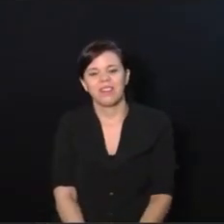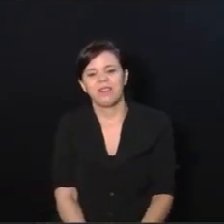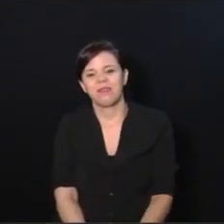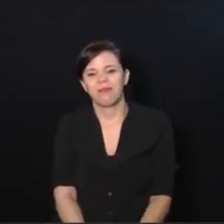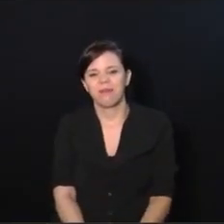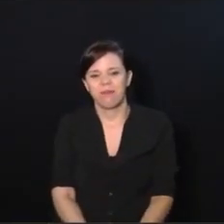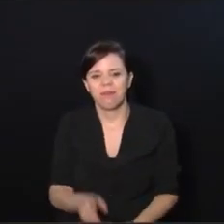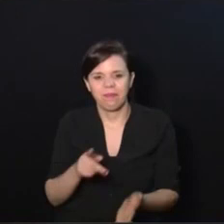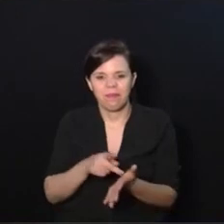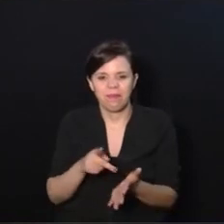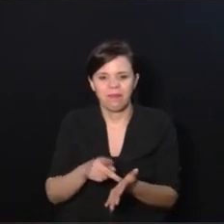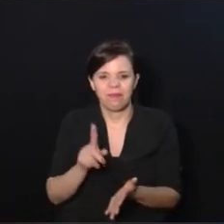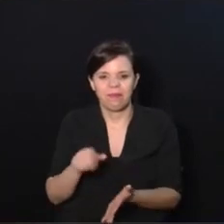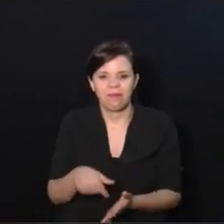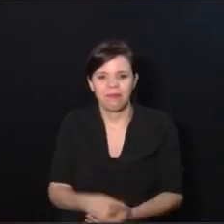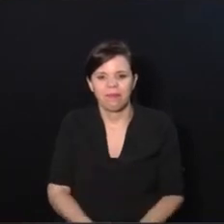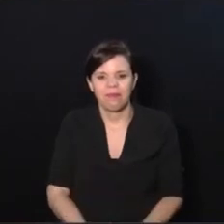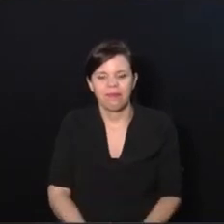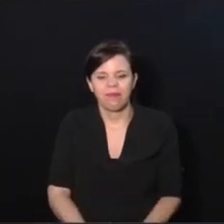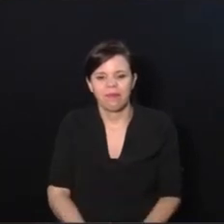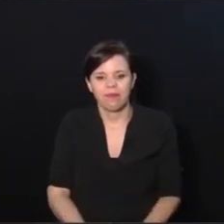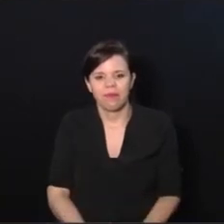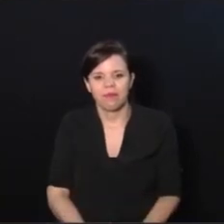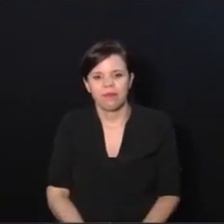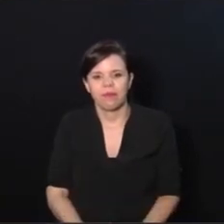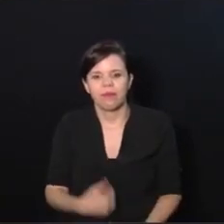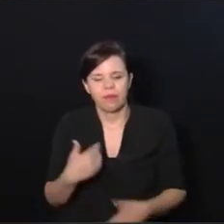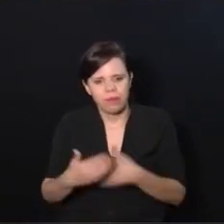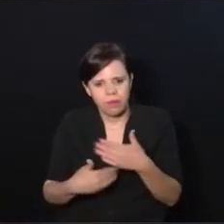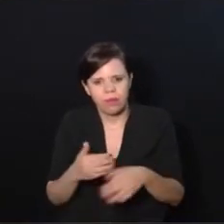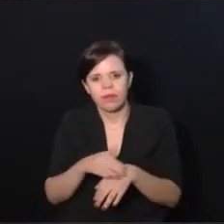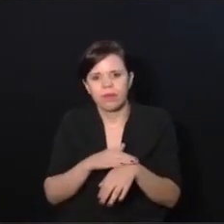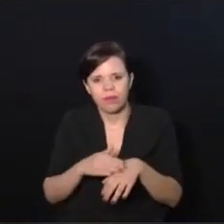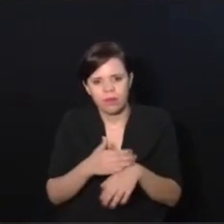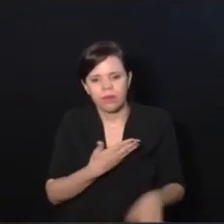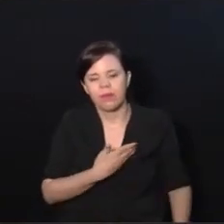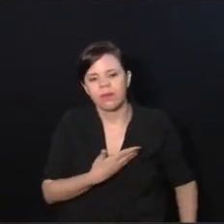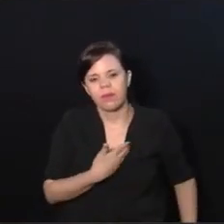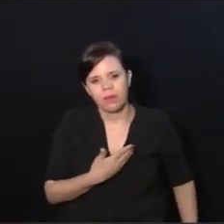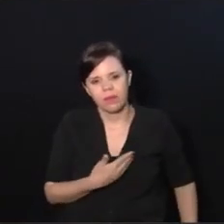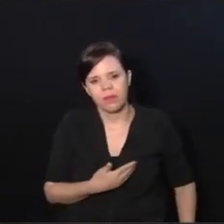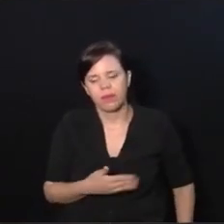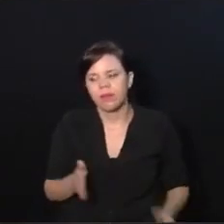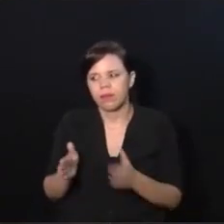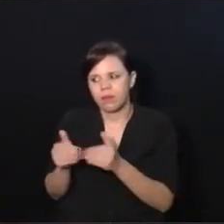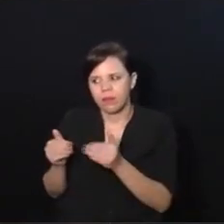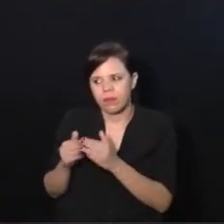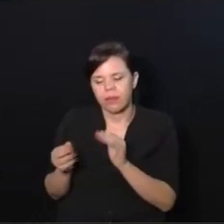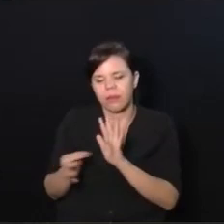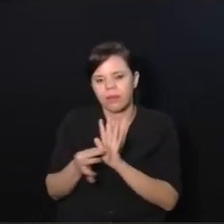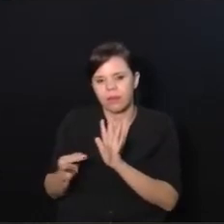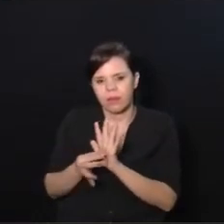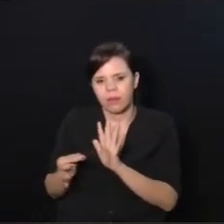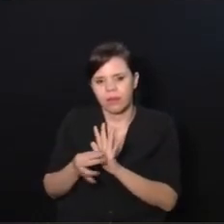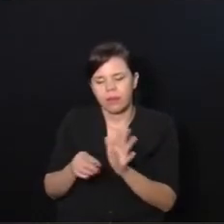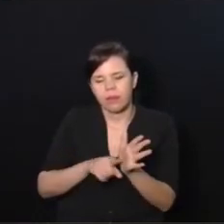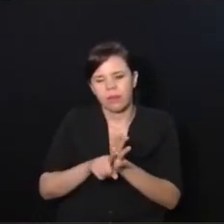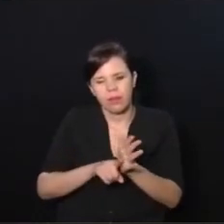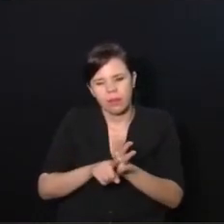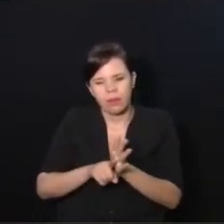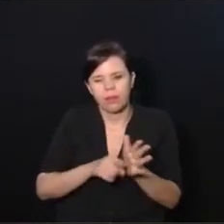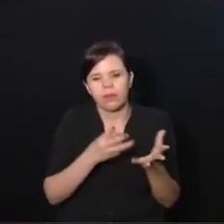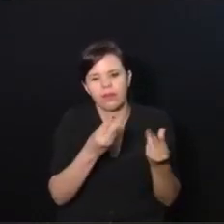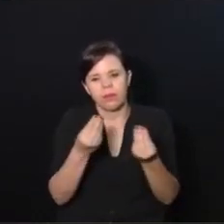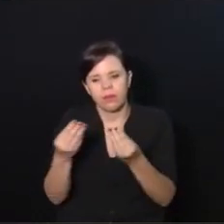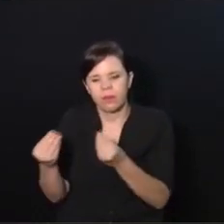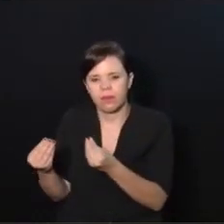A verdade é essa. E aí a gente tem que conversar com um colega para poder pedir opinião, tem que estudar muito